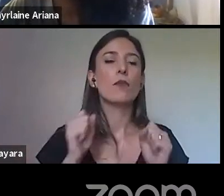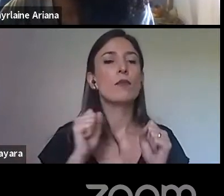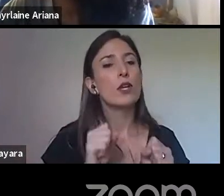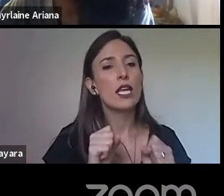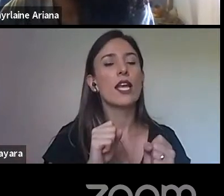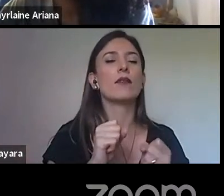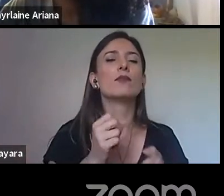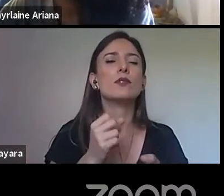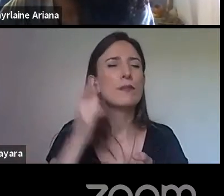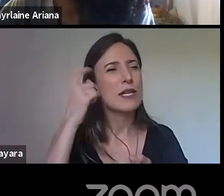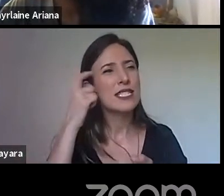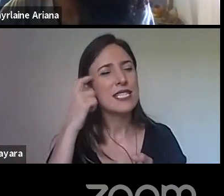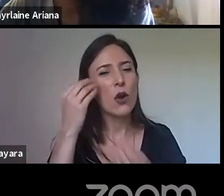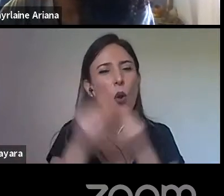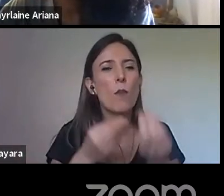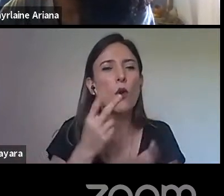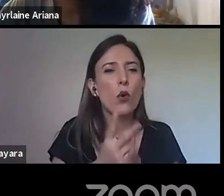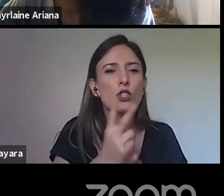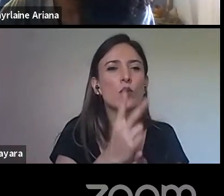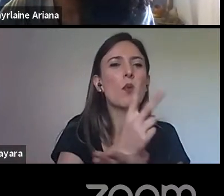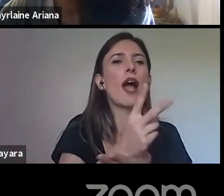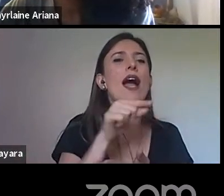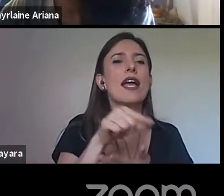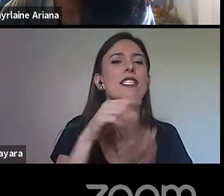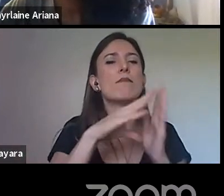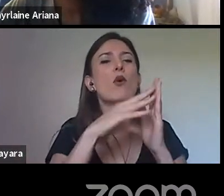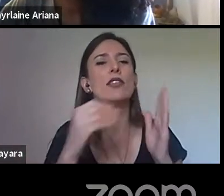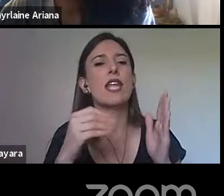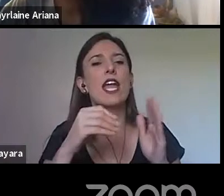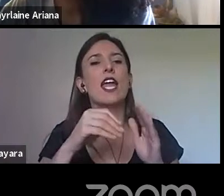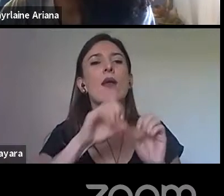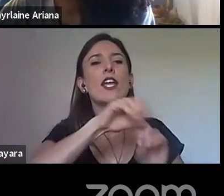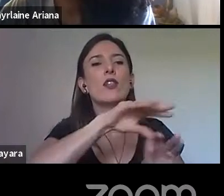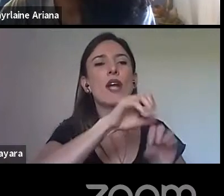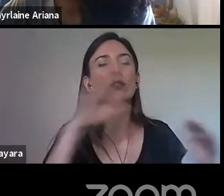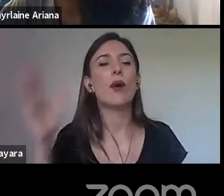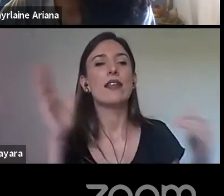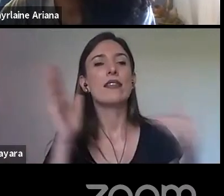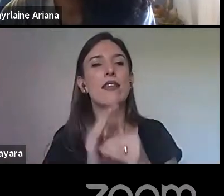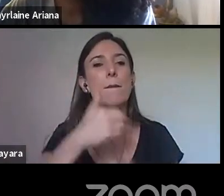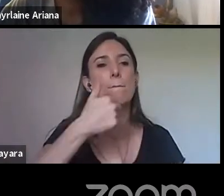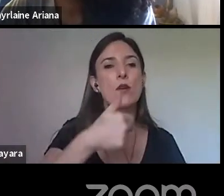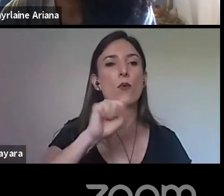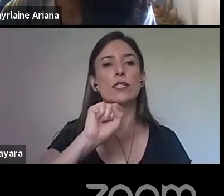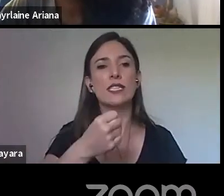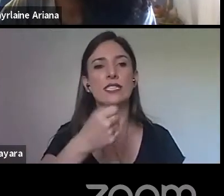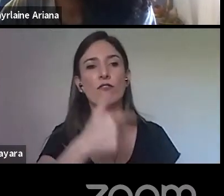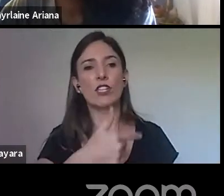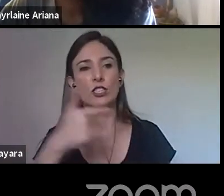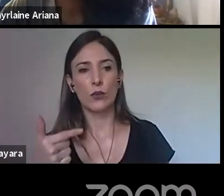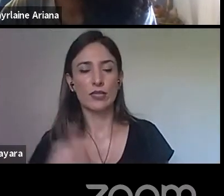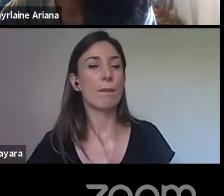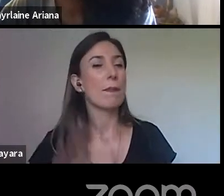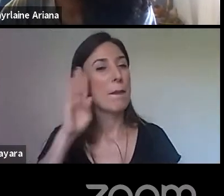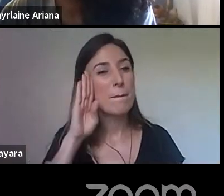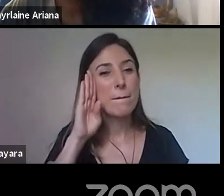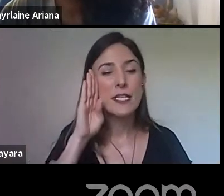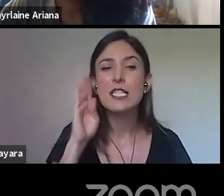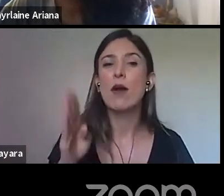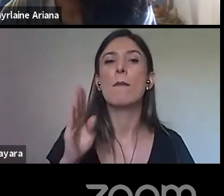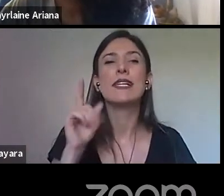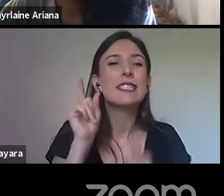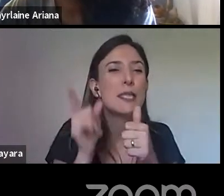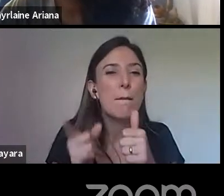educativo até 1822, né? Vamos pensar assim, principalmente para as primeiras